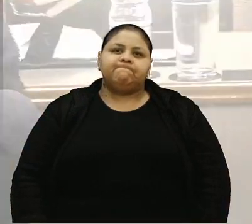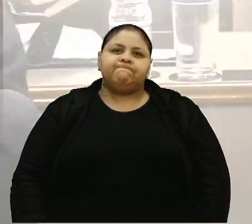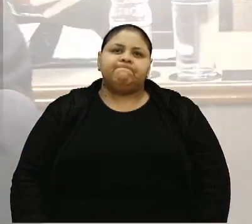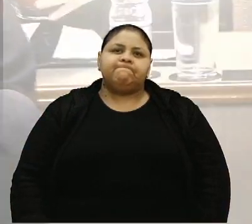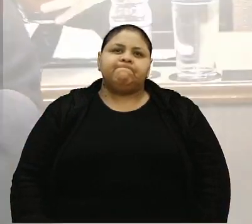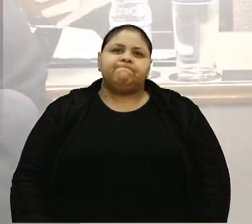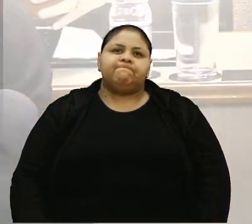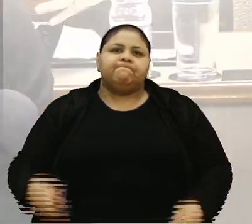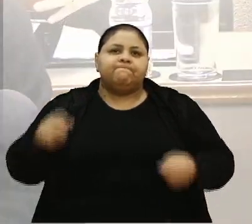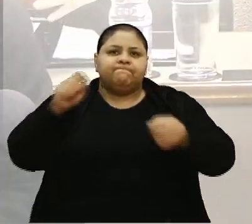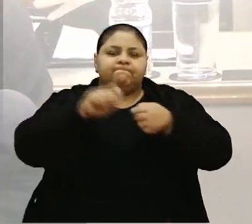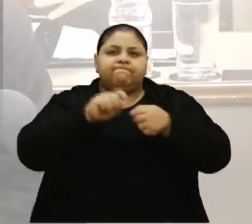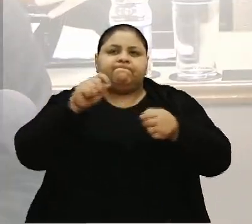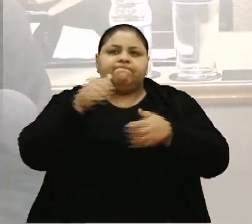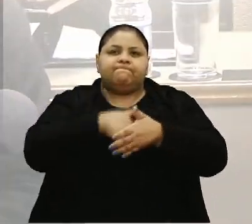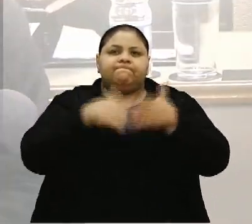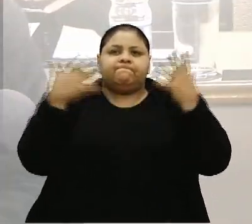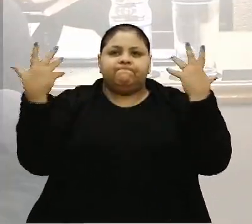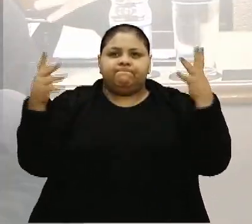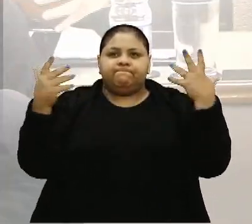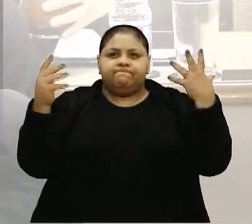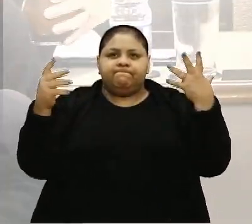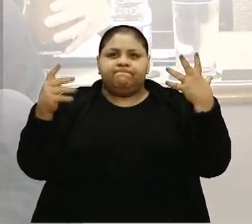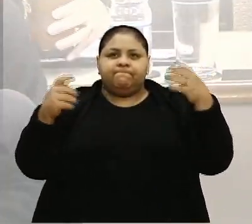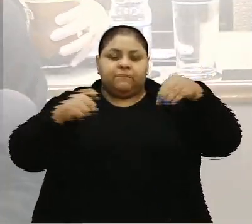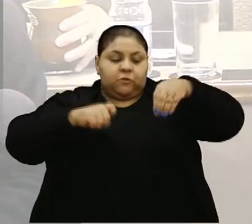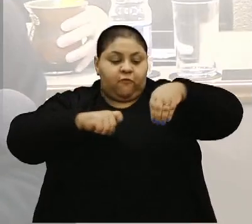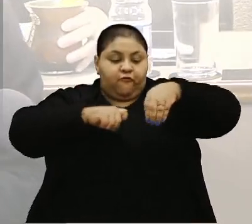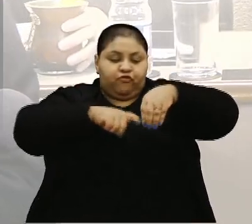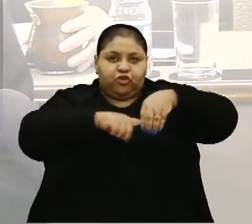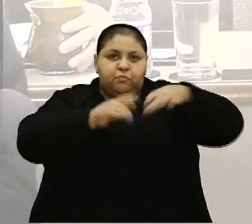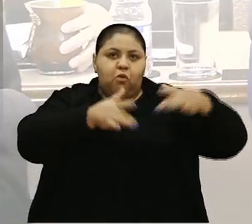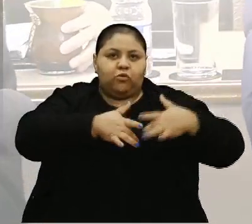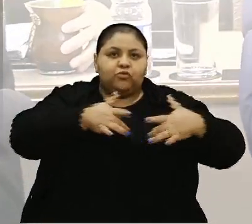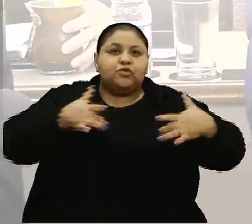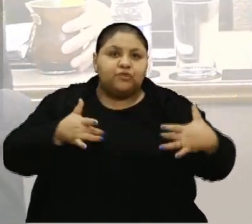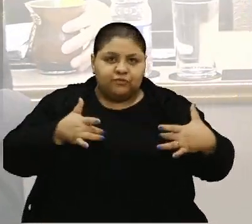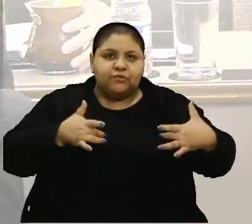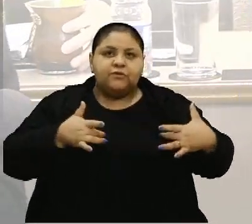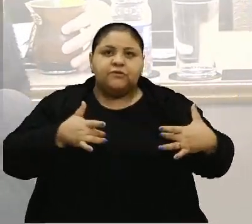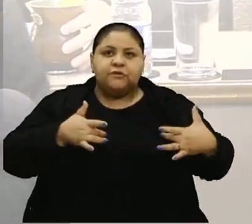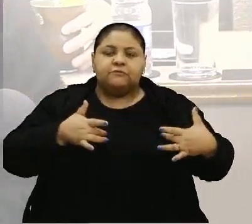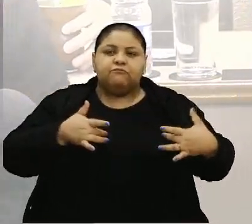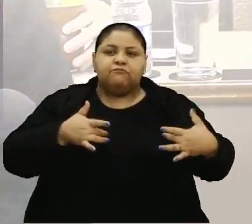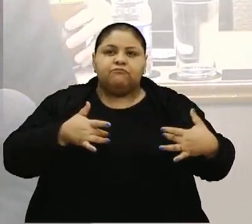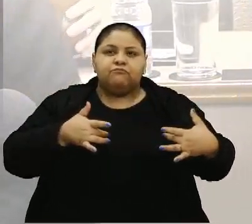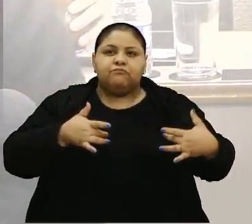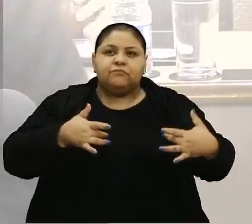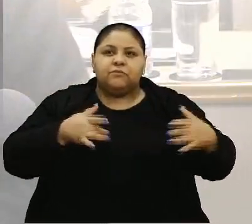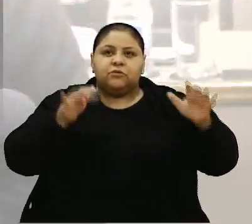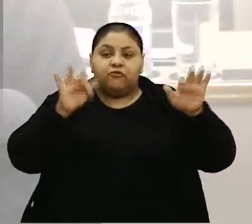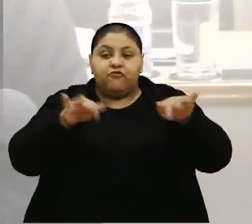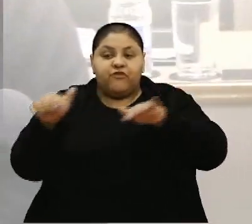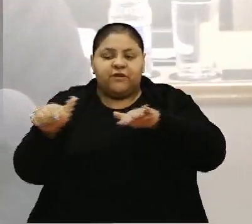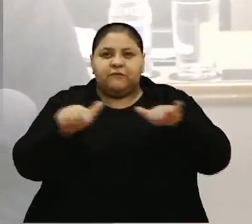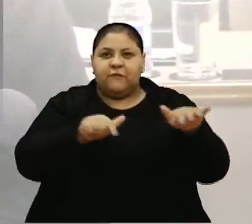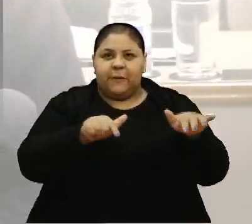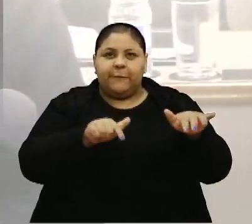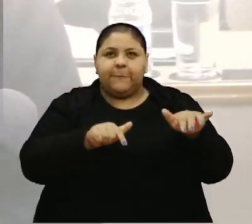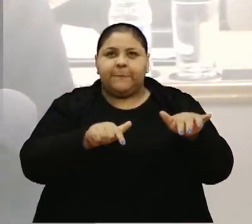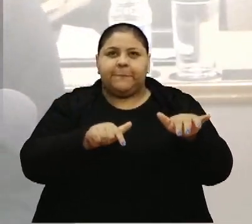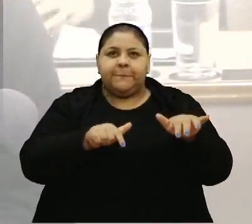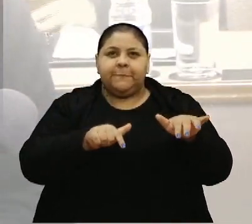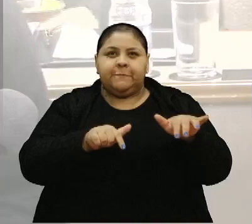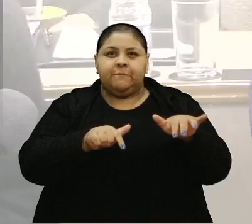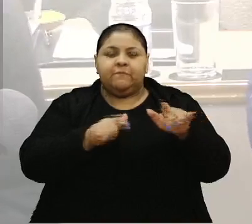voto de congratulações ao futebol solidário, o evento promovido no final de semana pela